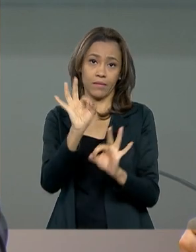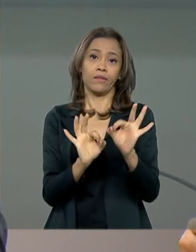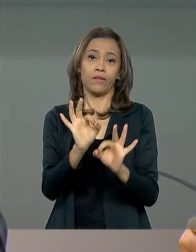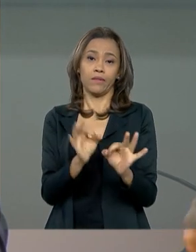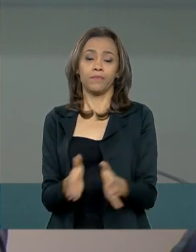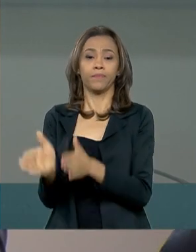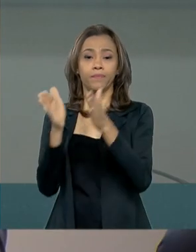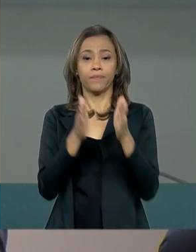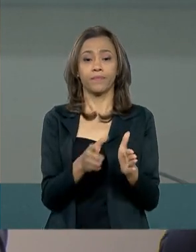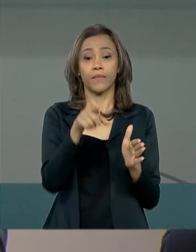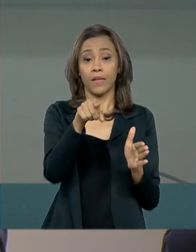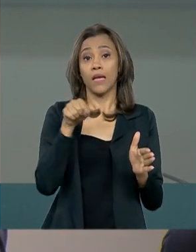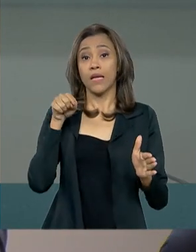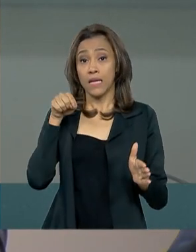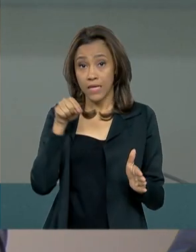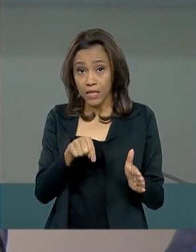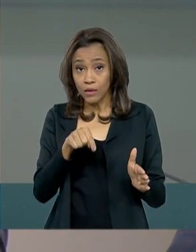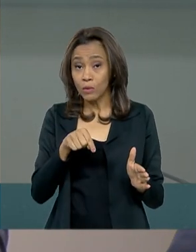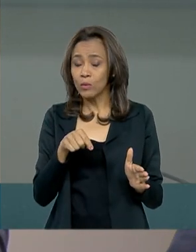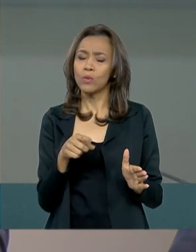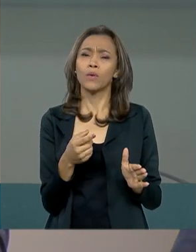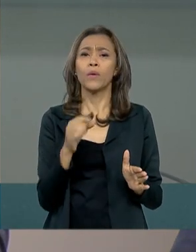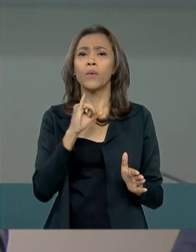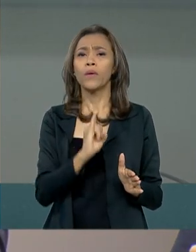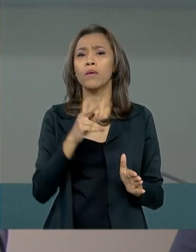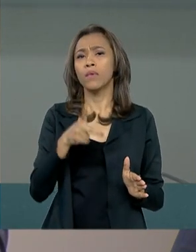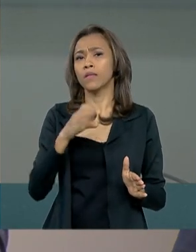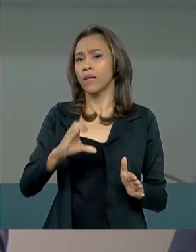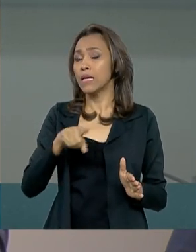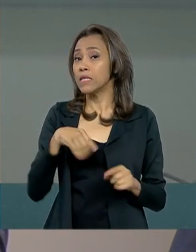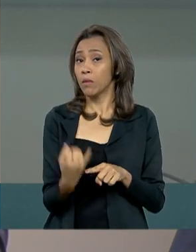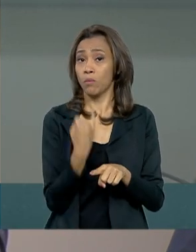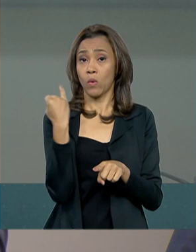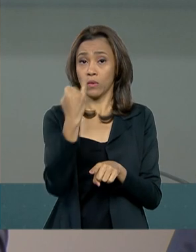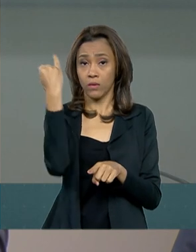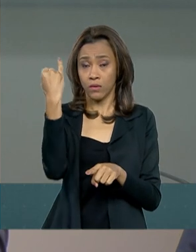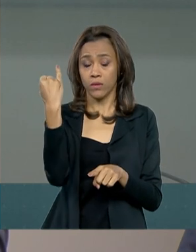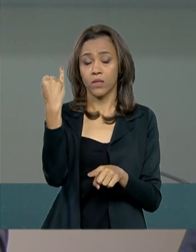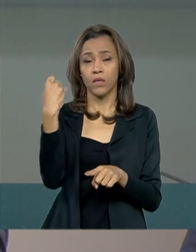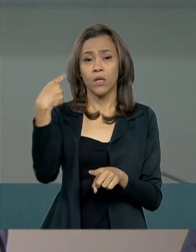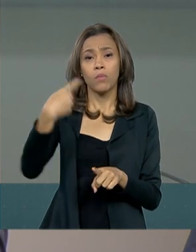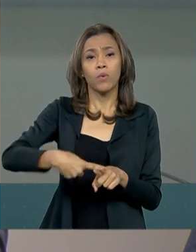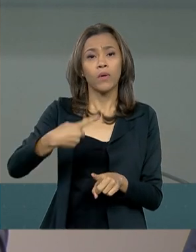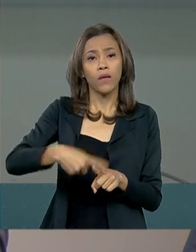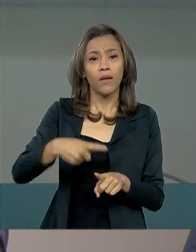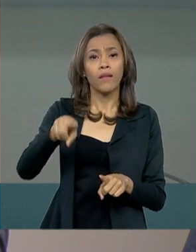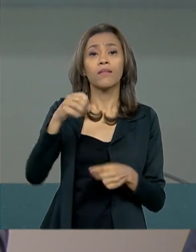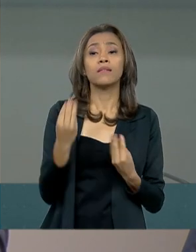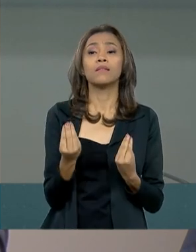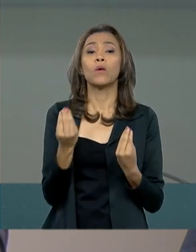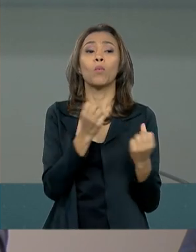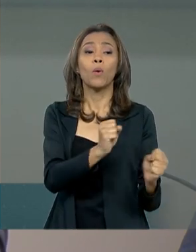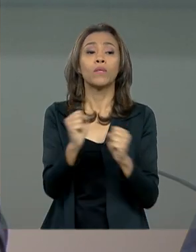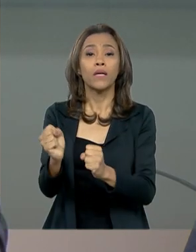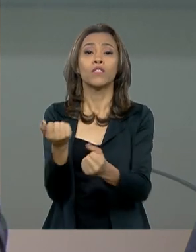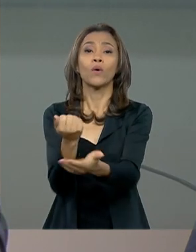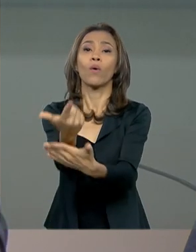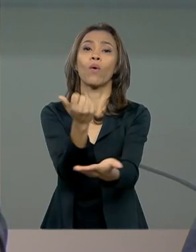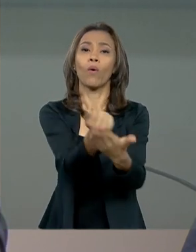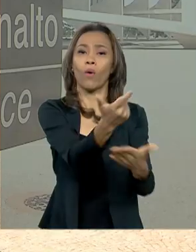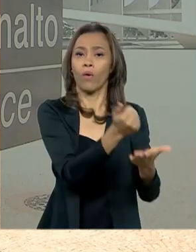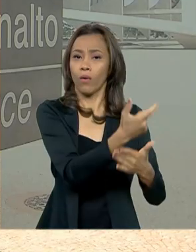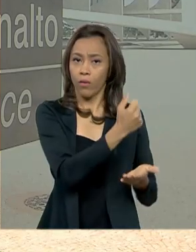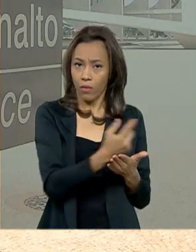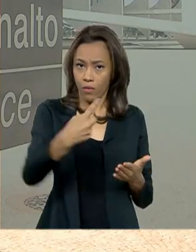claramente importante a que se preserva o poder de compra do salário mínimo com correção pelo